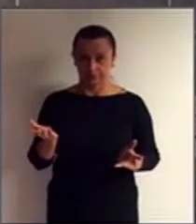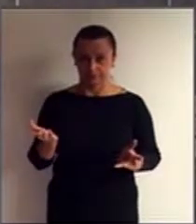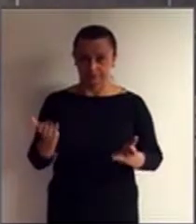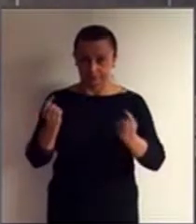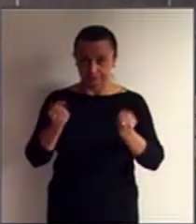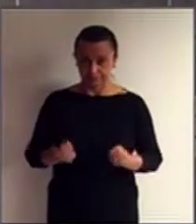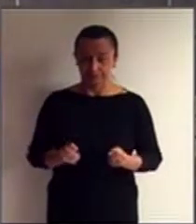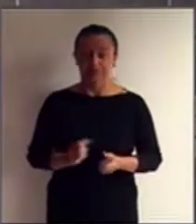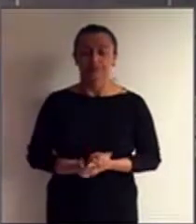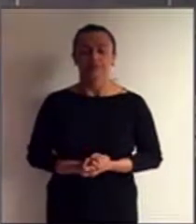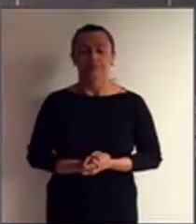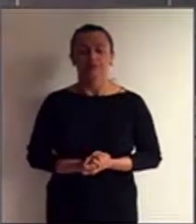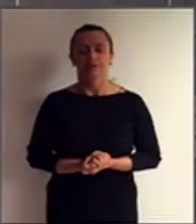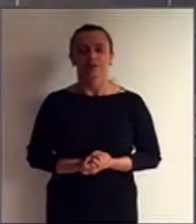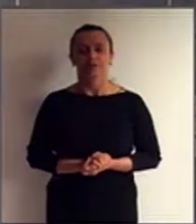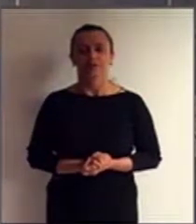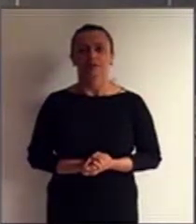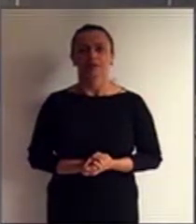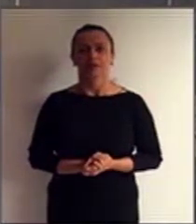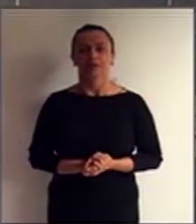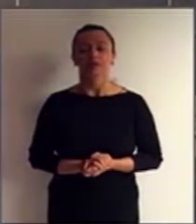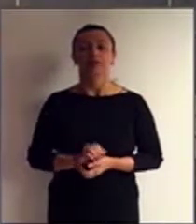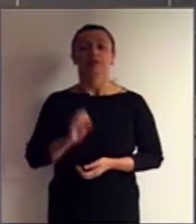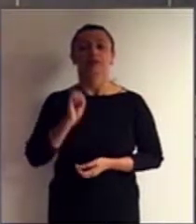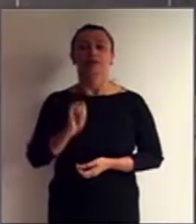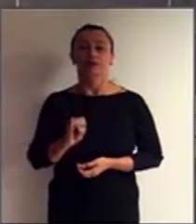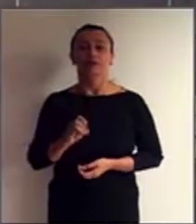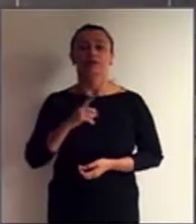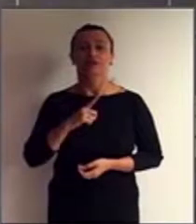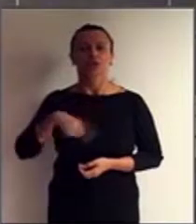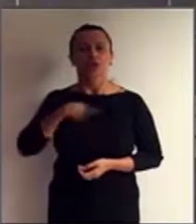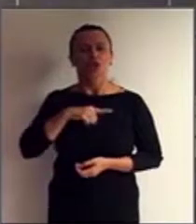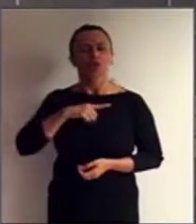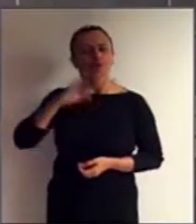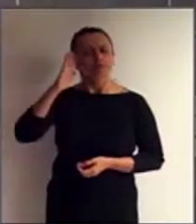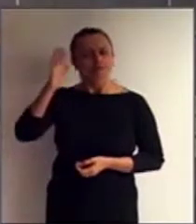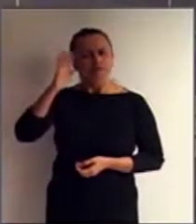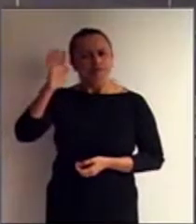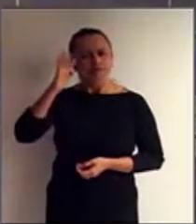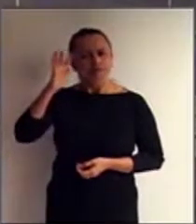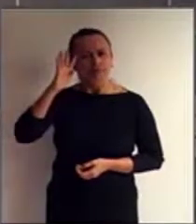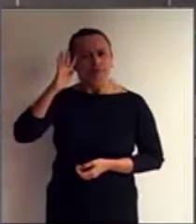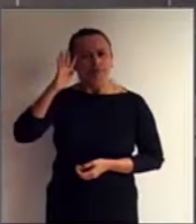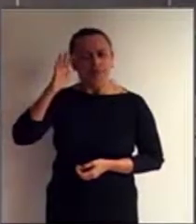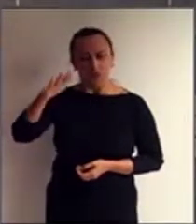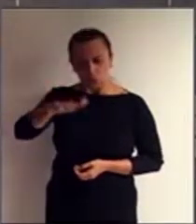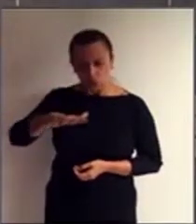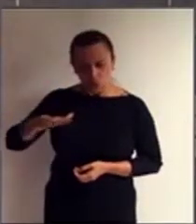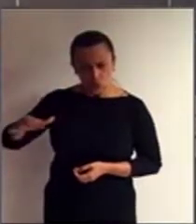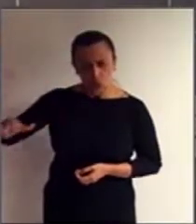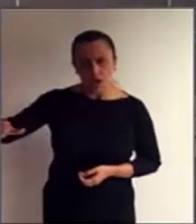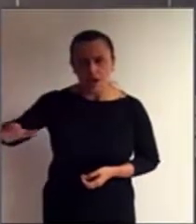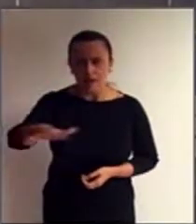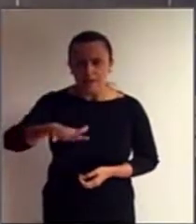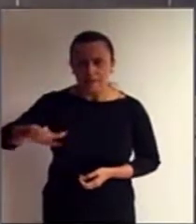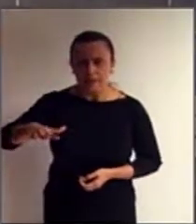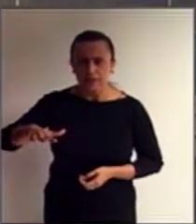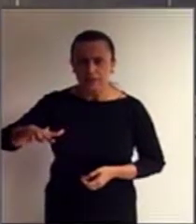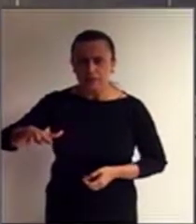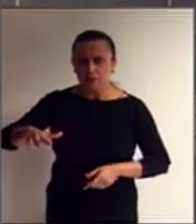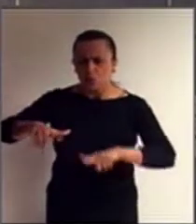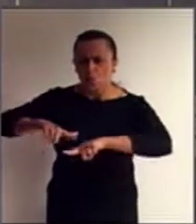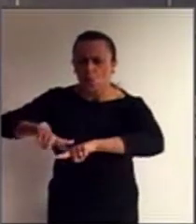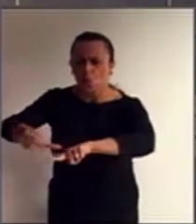Então, se este, que é o que almejamos, alcançar um ambiente livre de qualquer